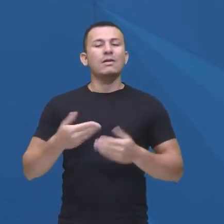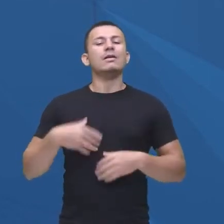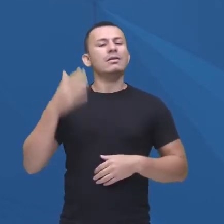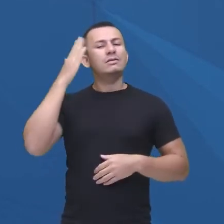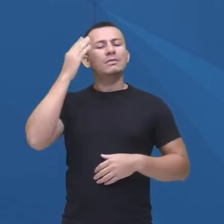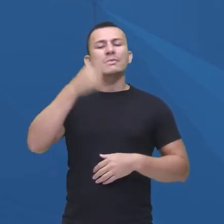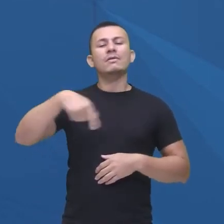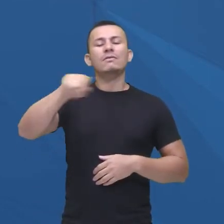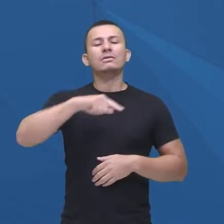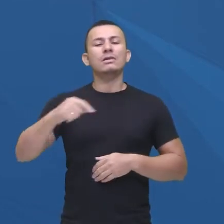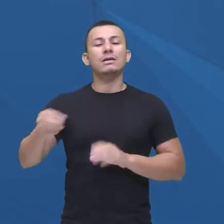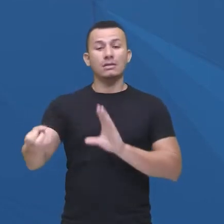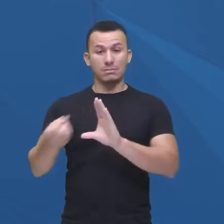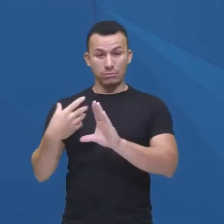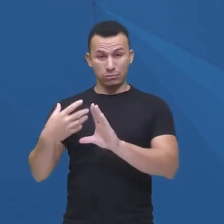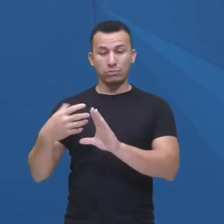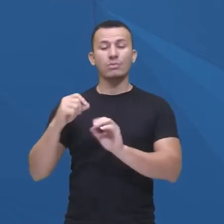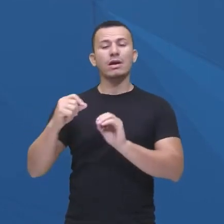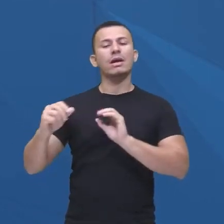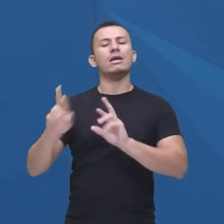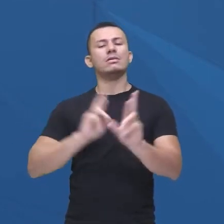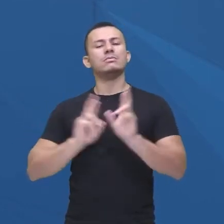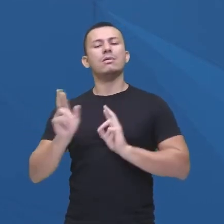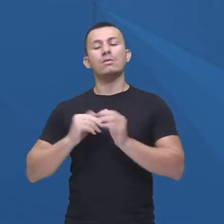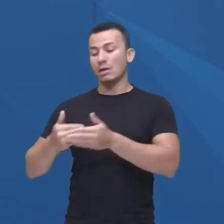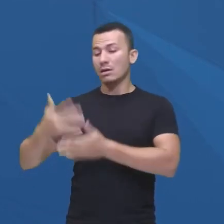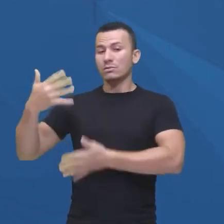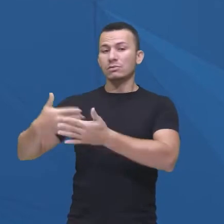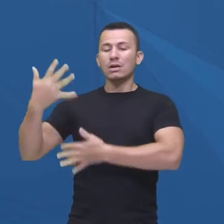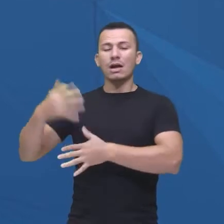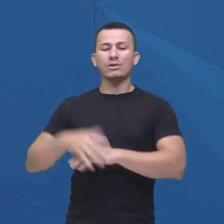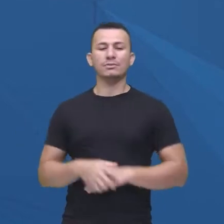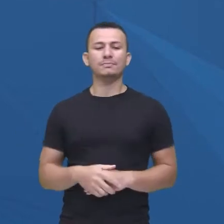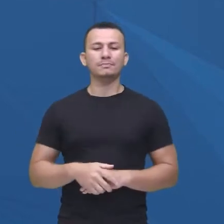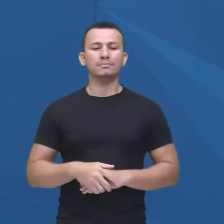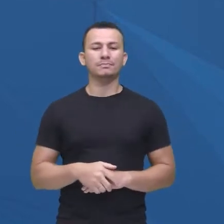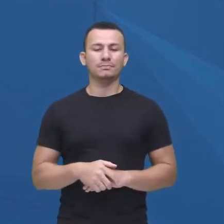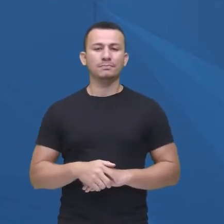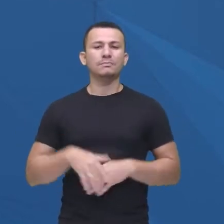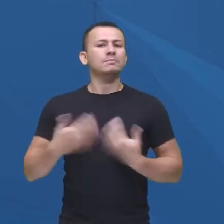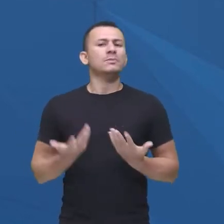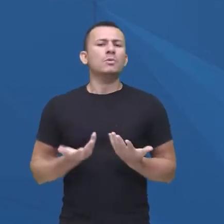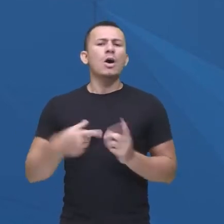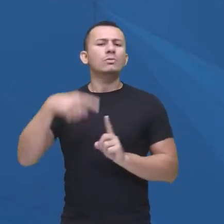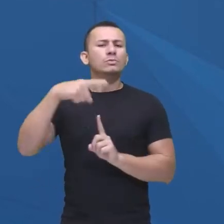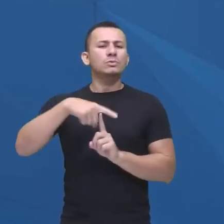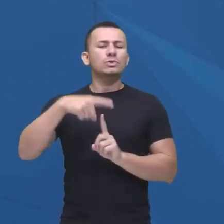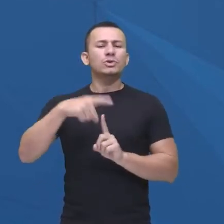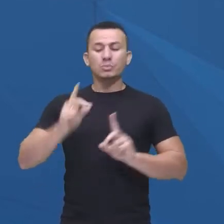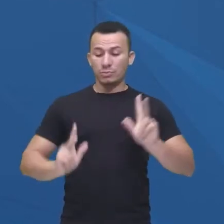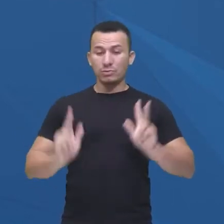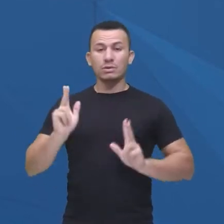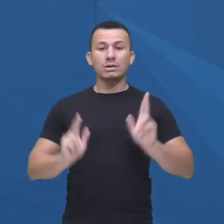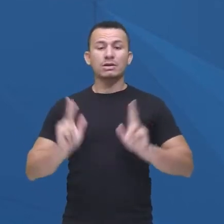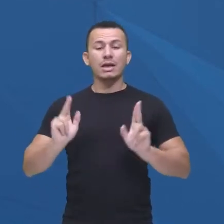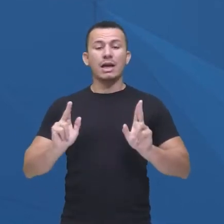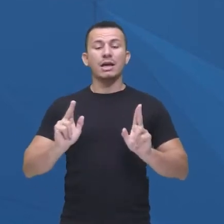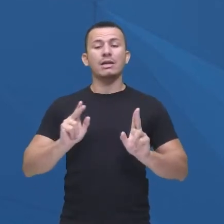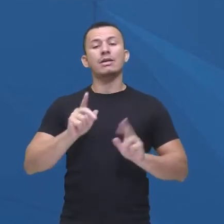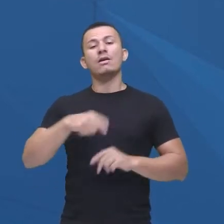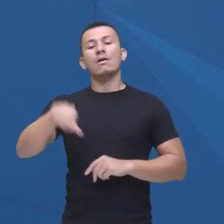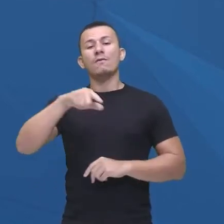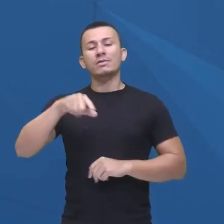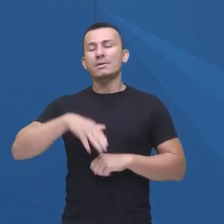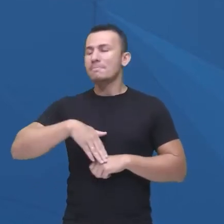para mim no chat, né? Qual o estilo de série, né? O tipo, né? Que chama mais a